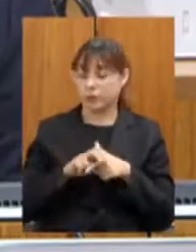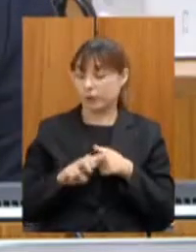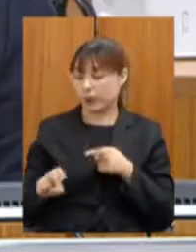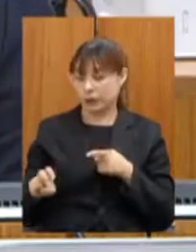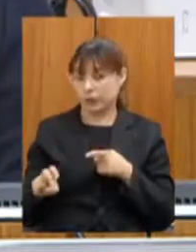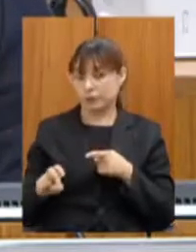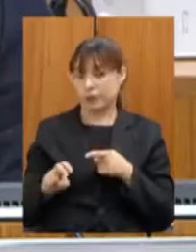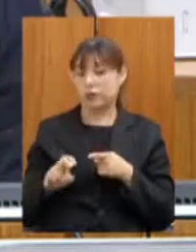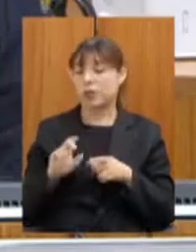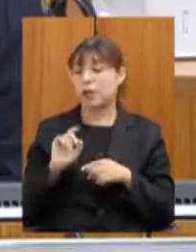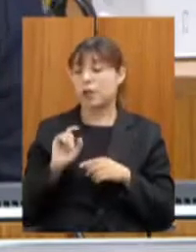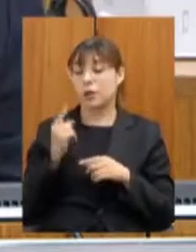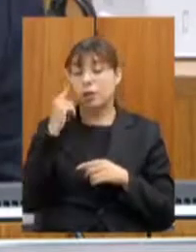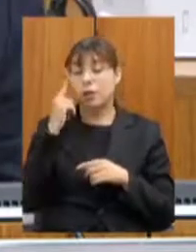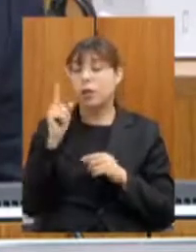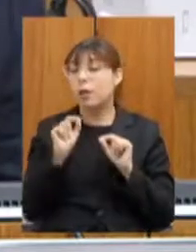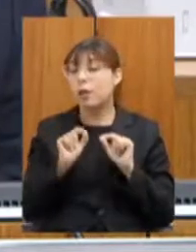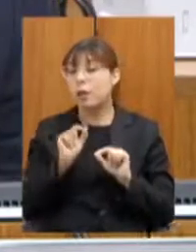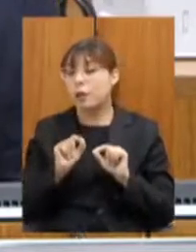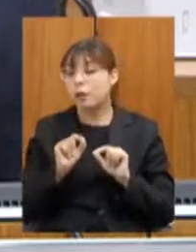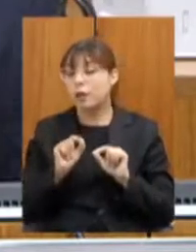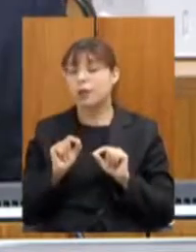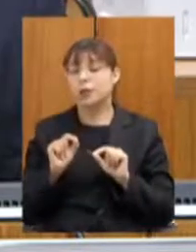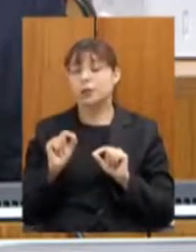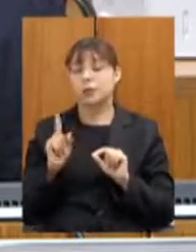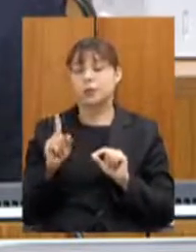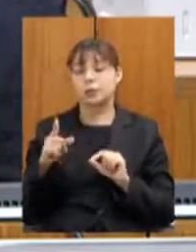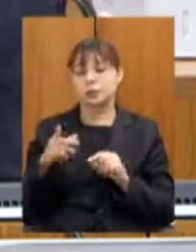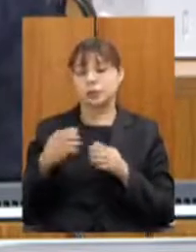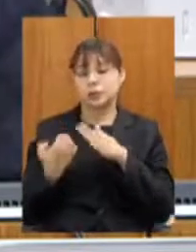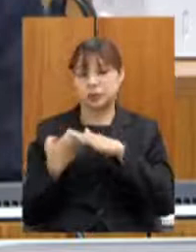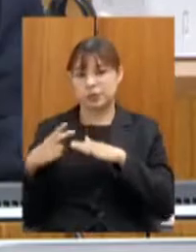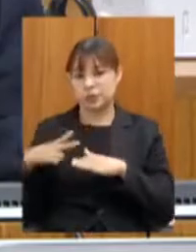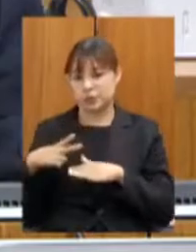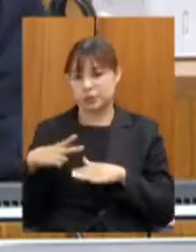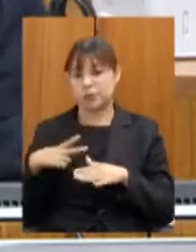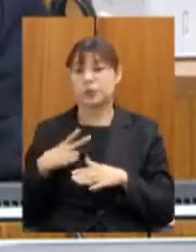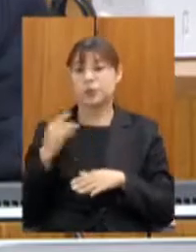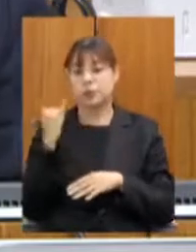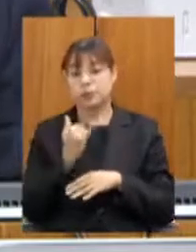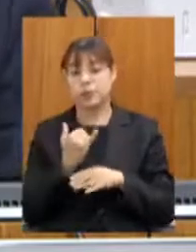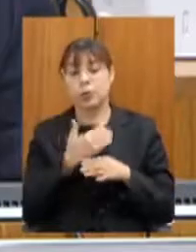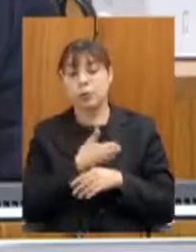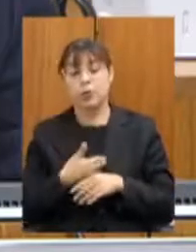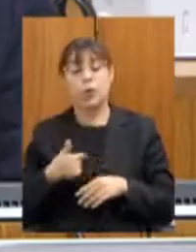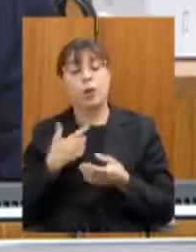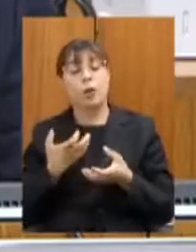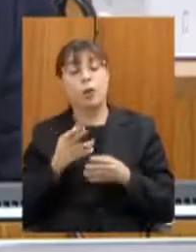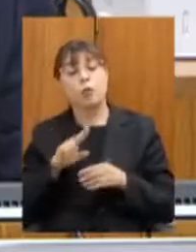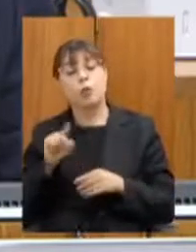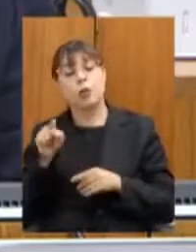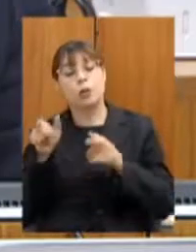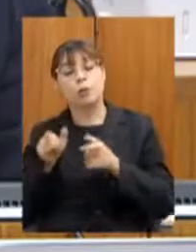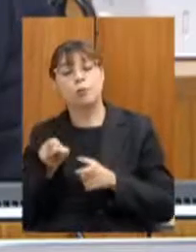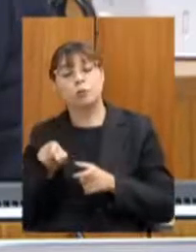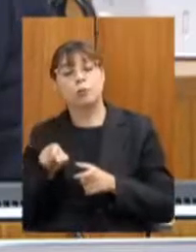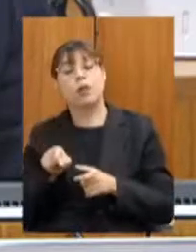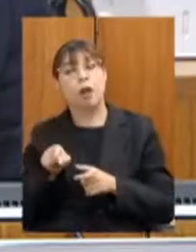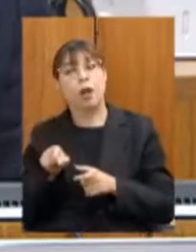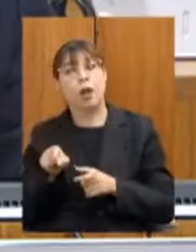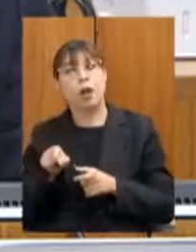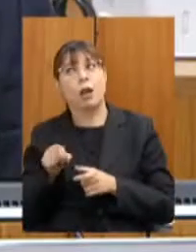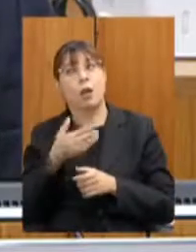iniciativa privada possa propor ao governo quais são os trechos que ela quer explorar. E o governo, com uma simples autorização, diz,